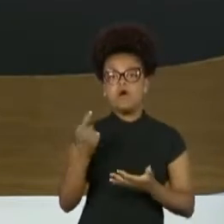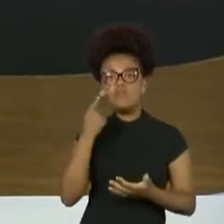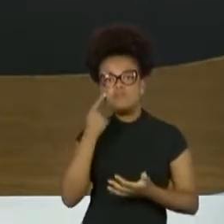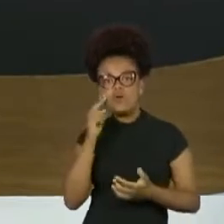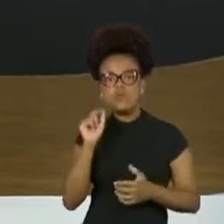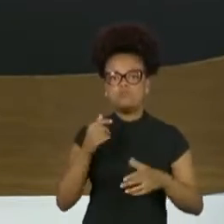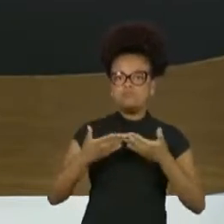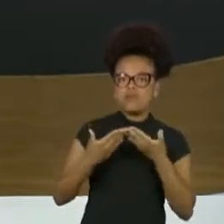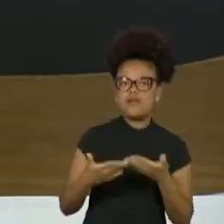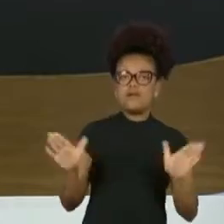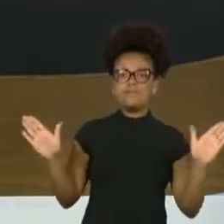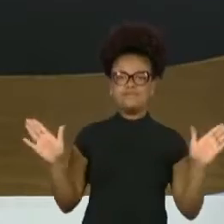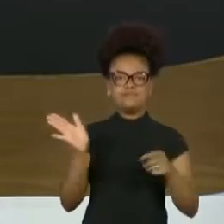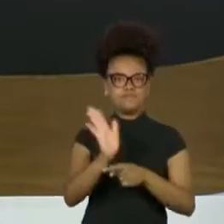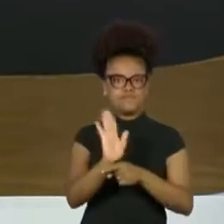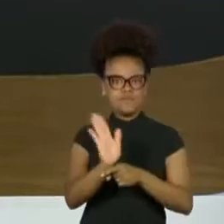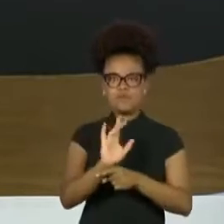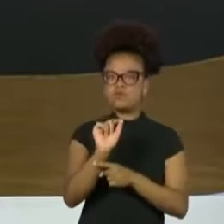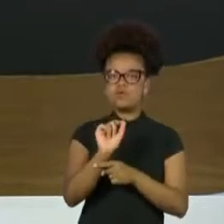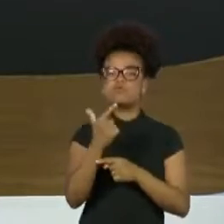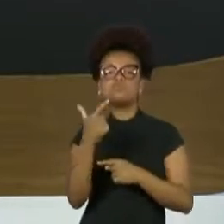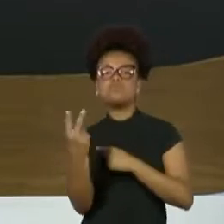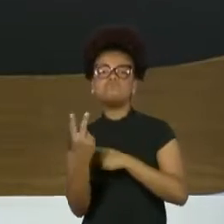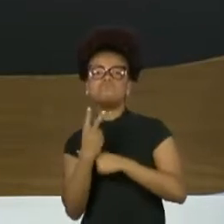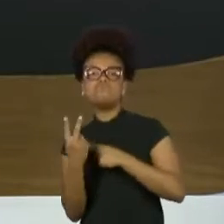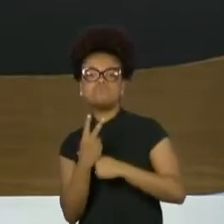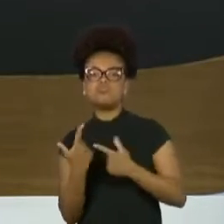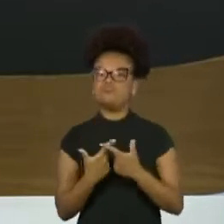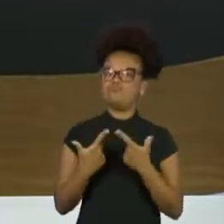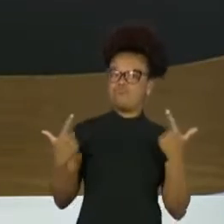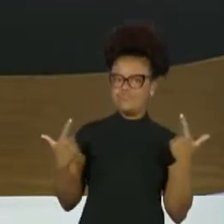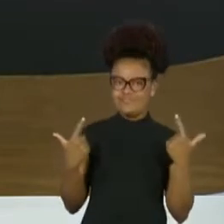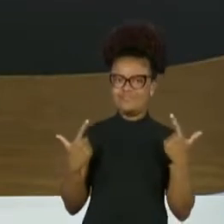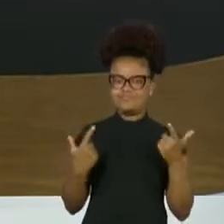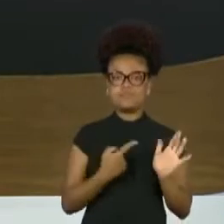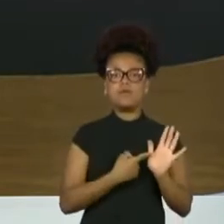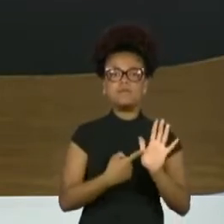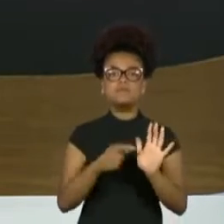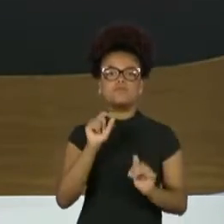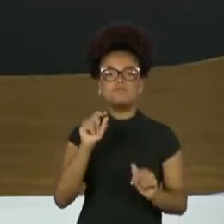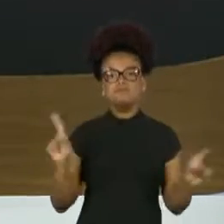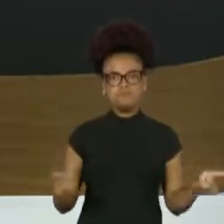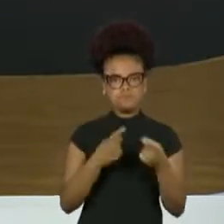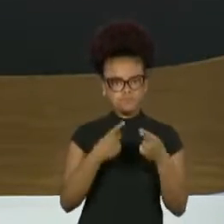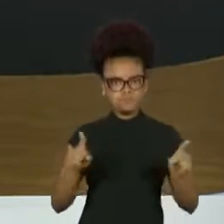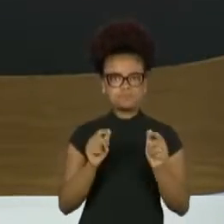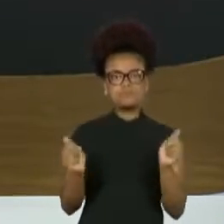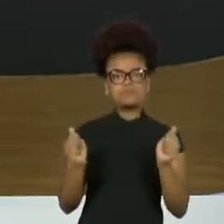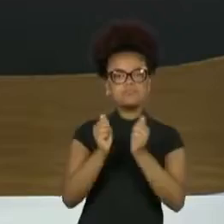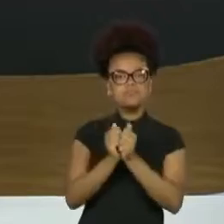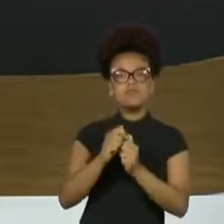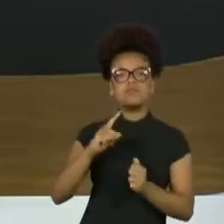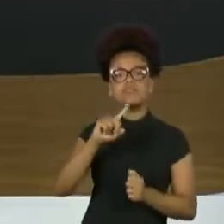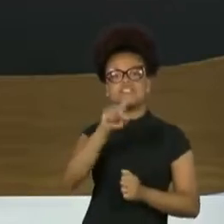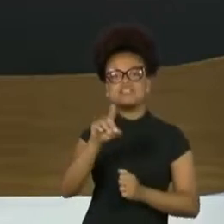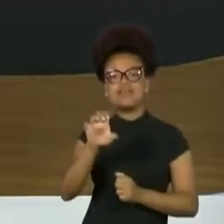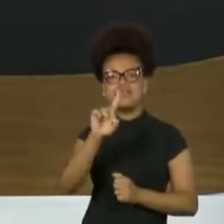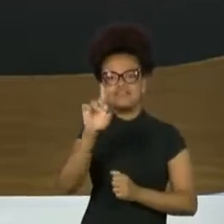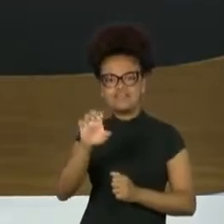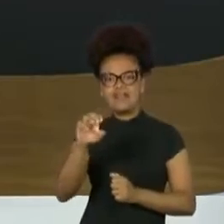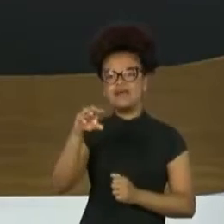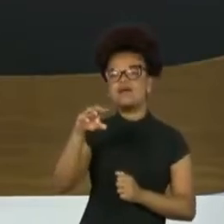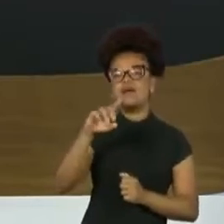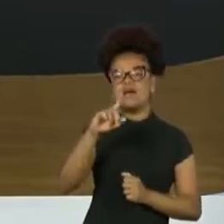pela Sorte, uma canção de Ronaldo Bastos, Léo Perida e César Lacerda, em que de novo canta contra a